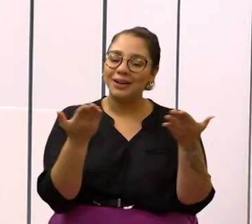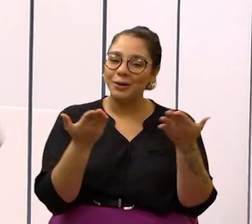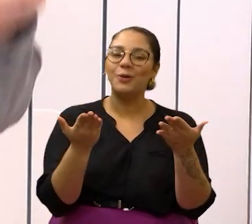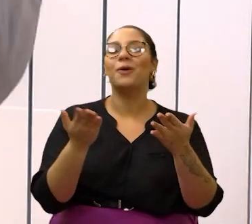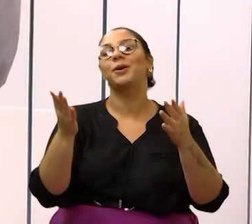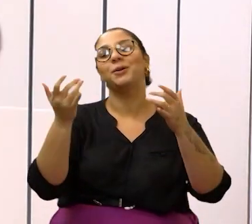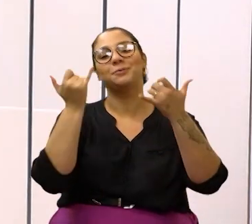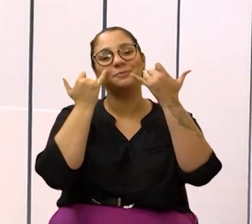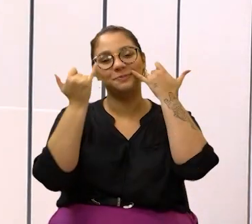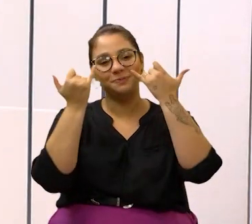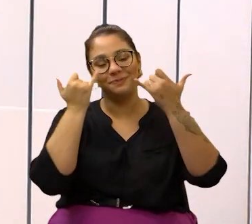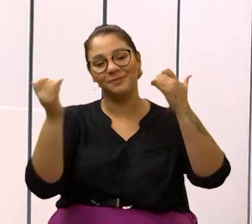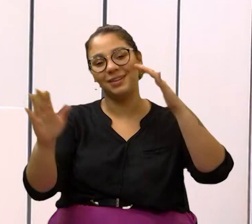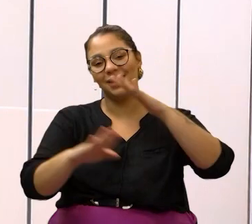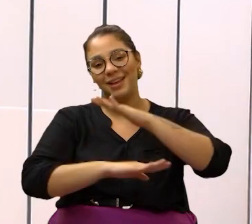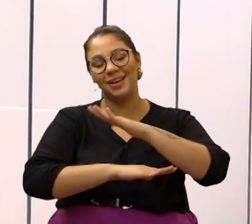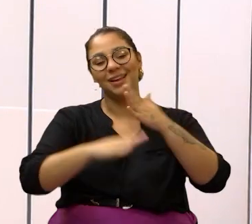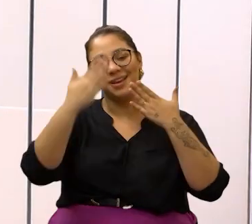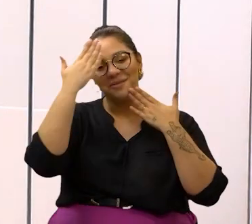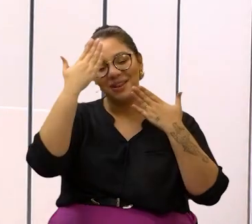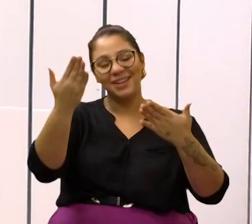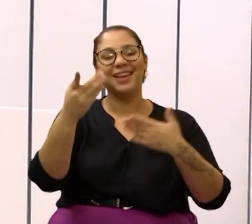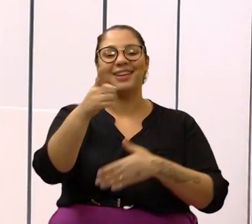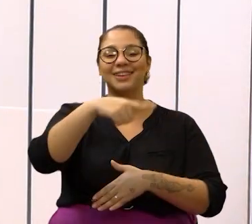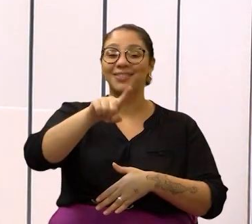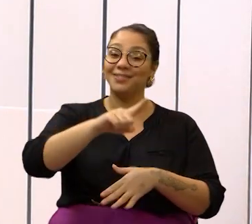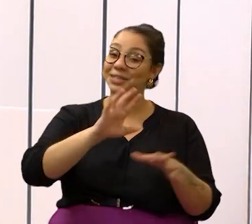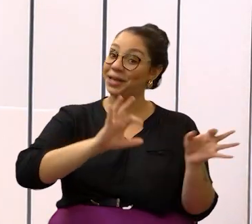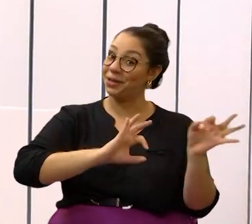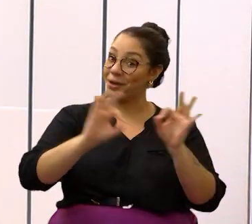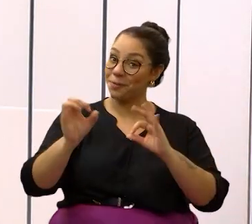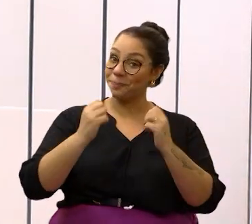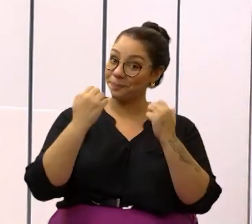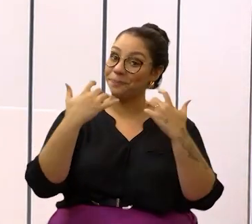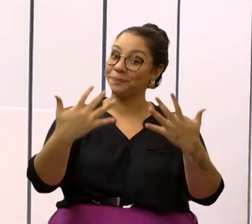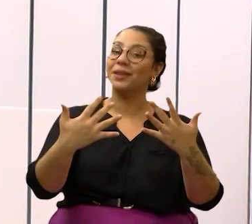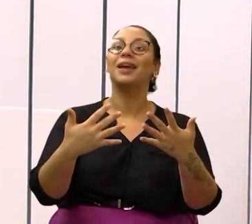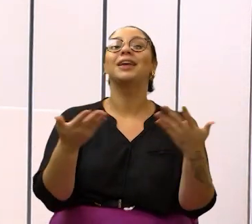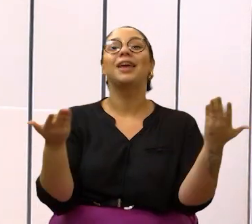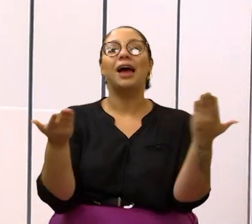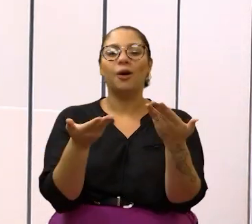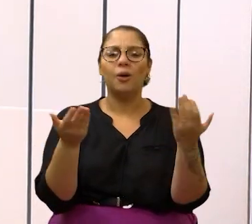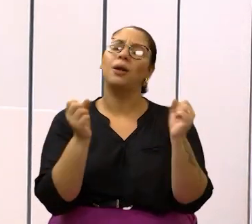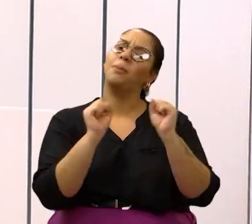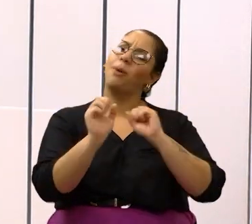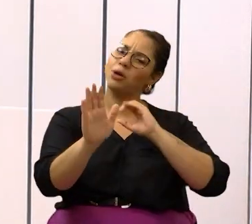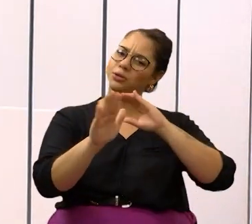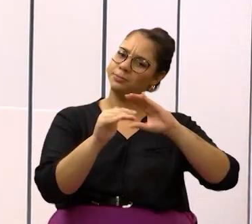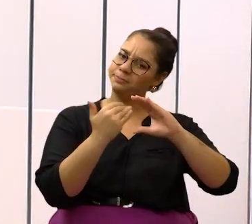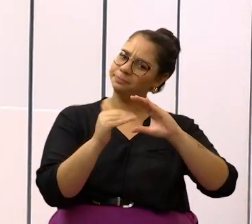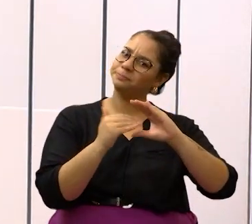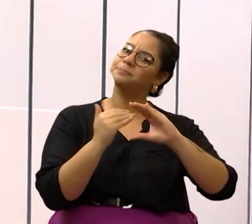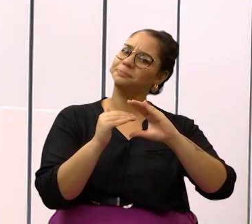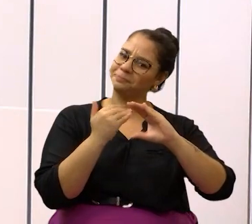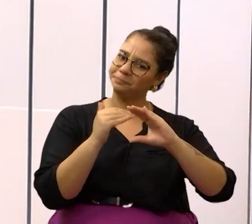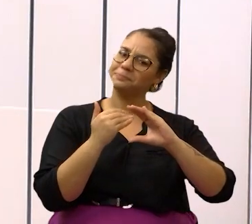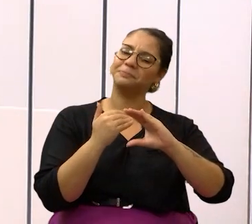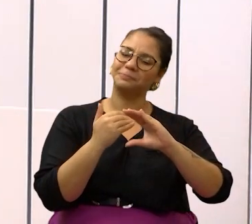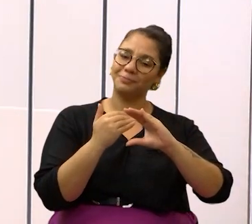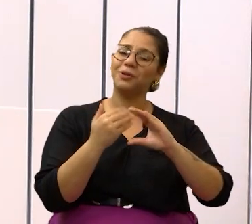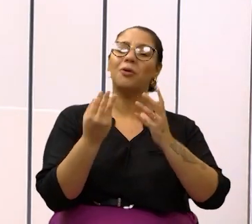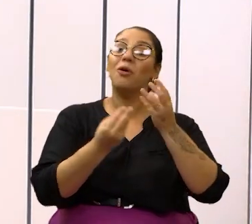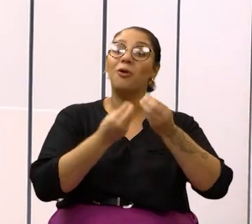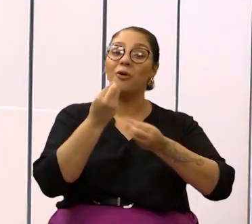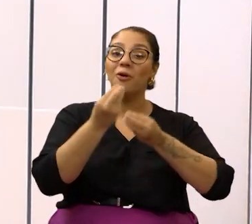Câmara Notícia. Muito obrigado pela sua companhia, pela sua audiência e você pode participar, enviar a sua